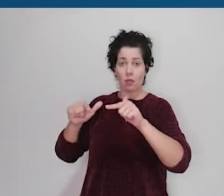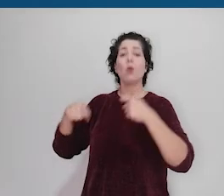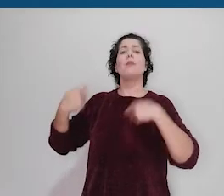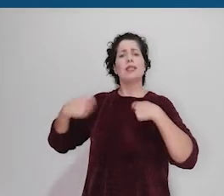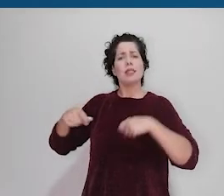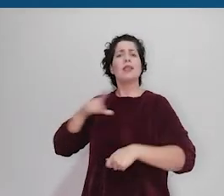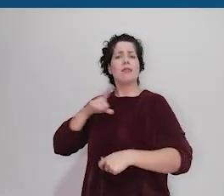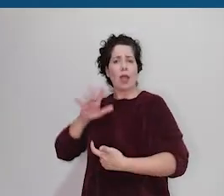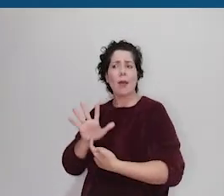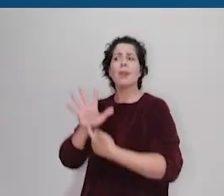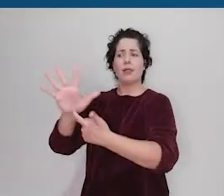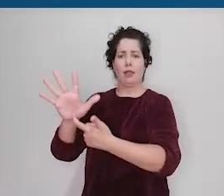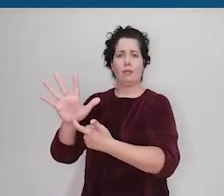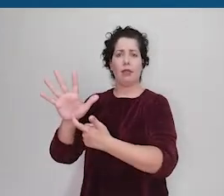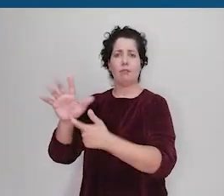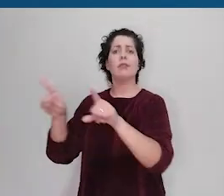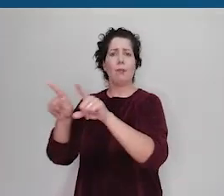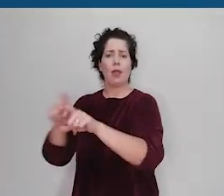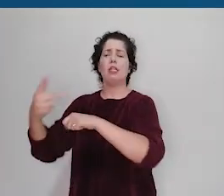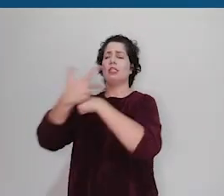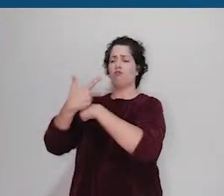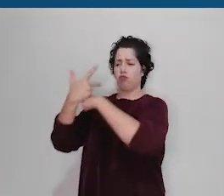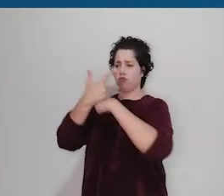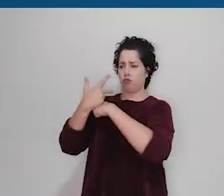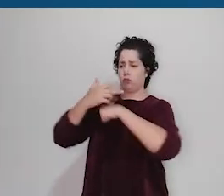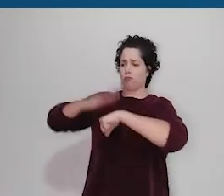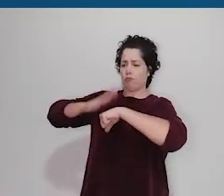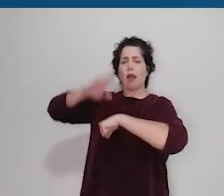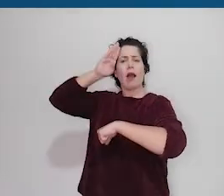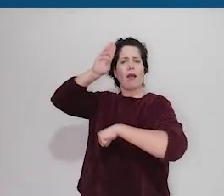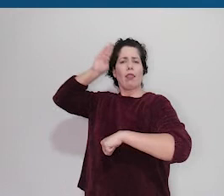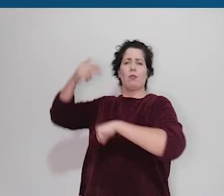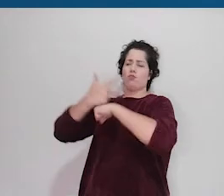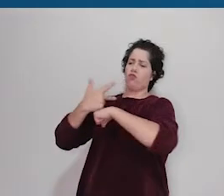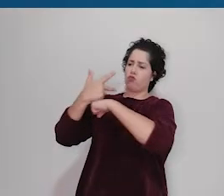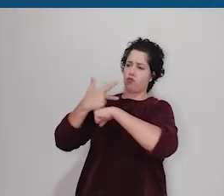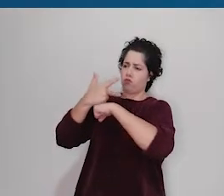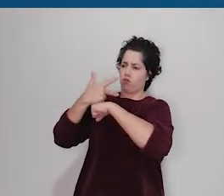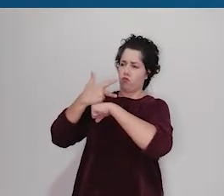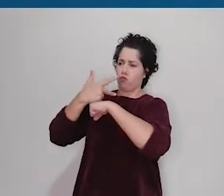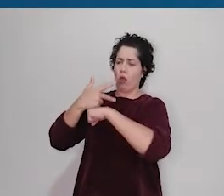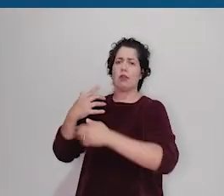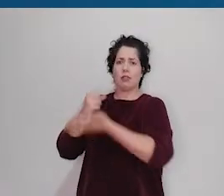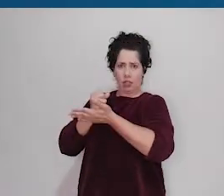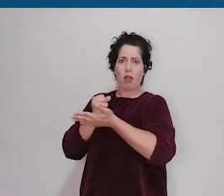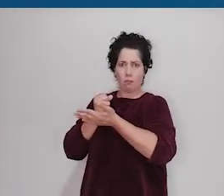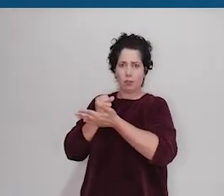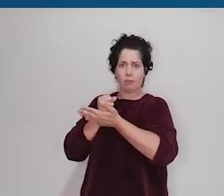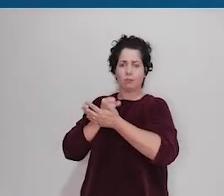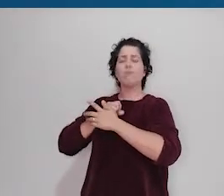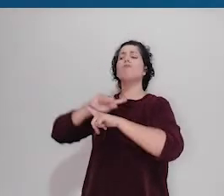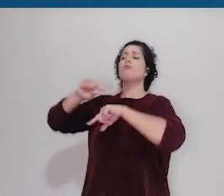apresentados de forma assíncrona por meio de um vídeo produzido pelos e pelas discentes, bem